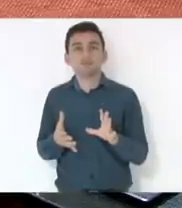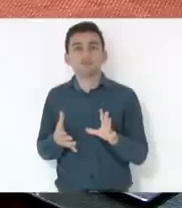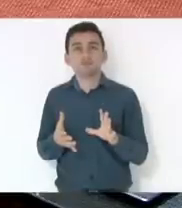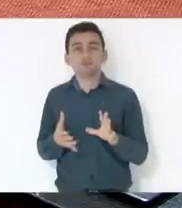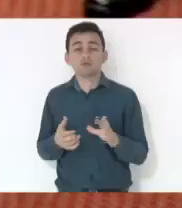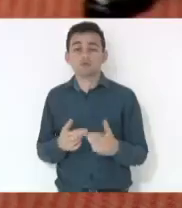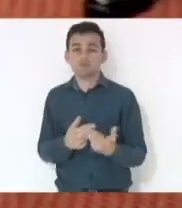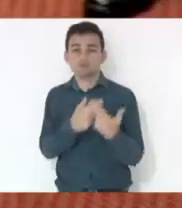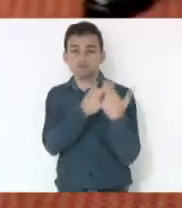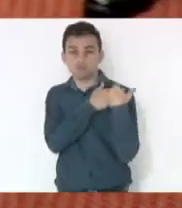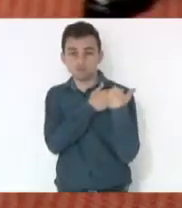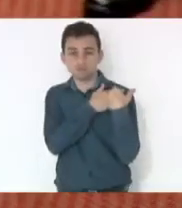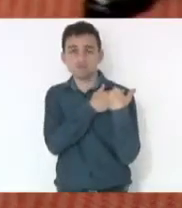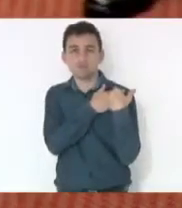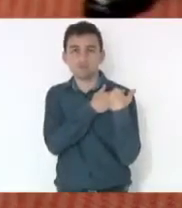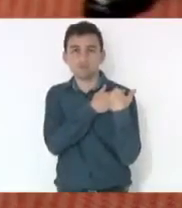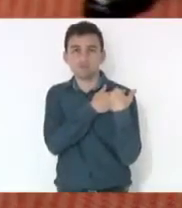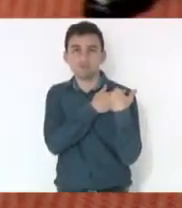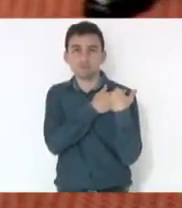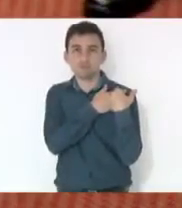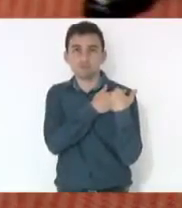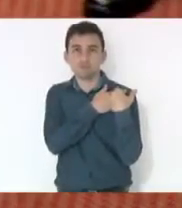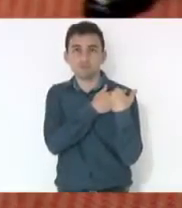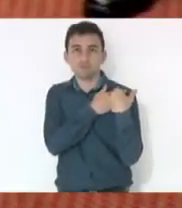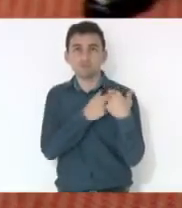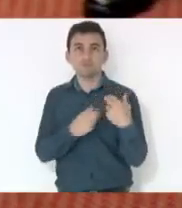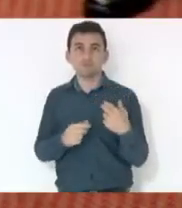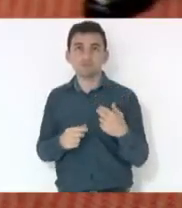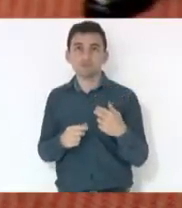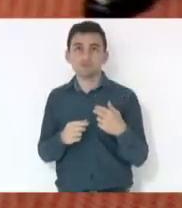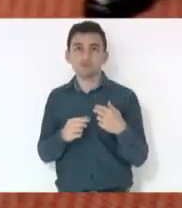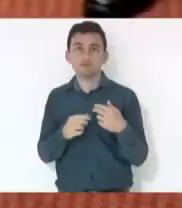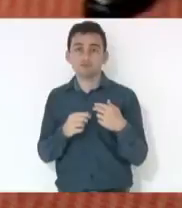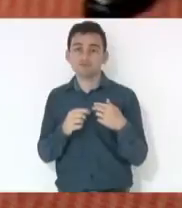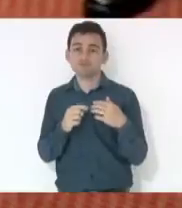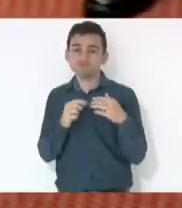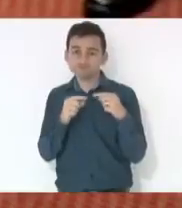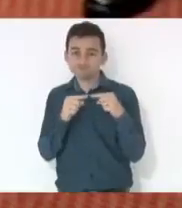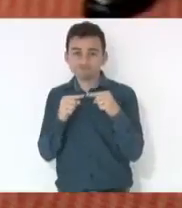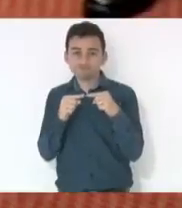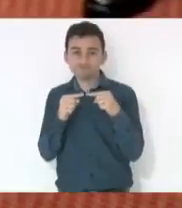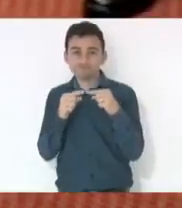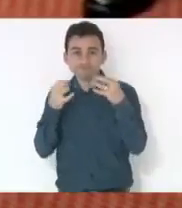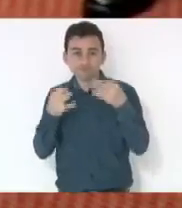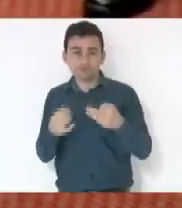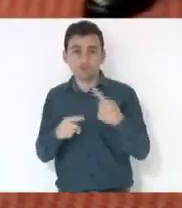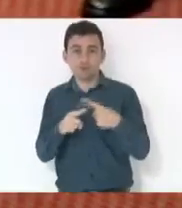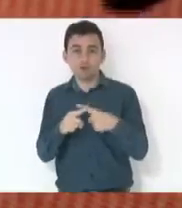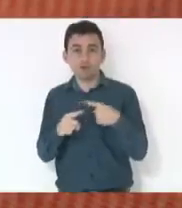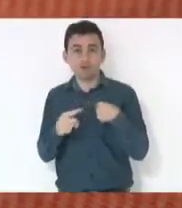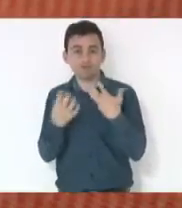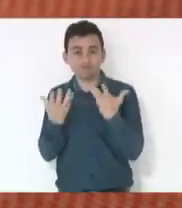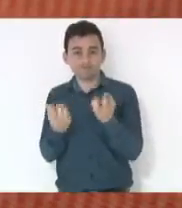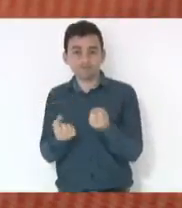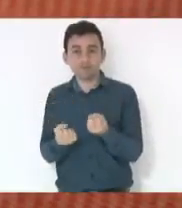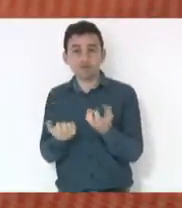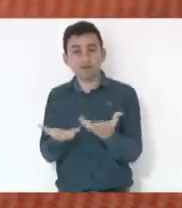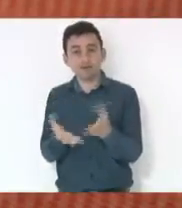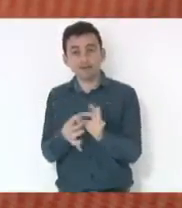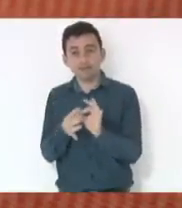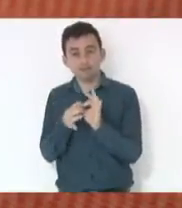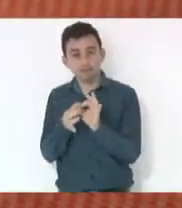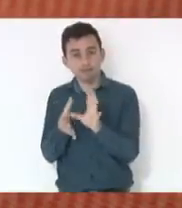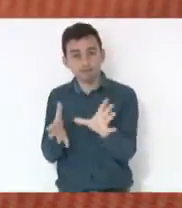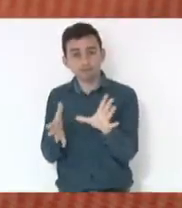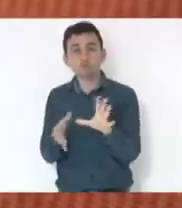creio que, por uma coerência, já que votei também a favor desse projeto, liberar, para